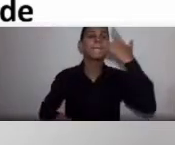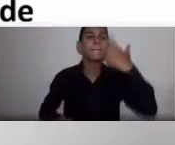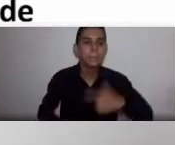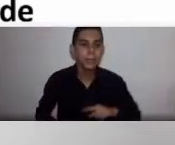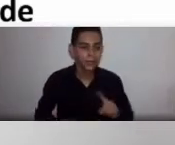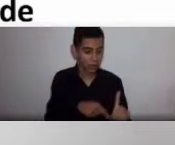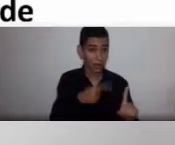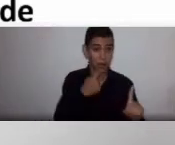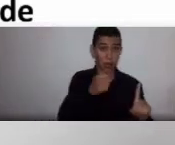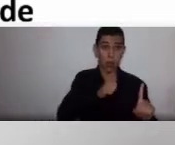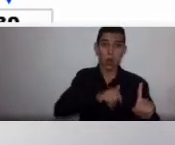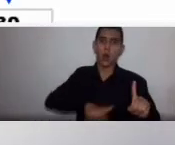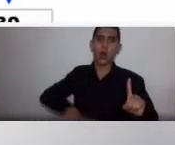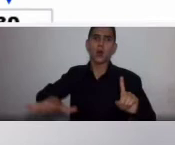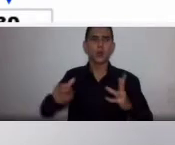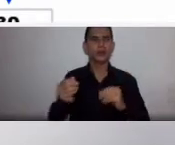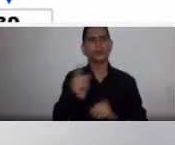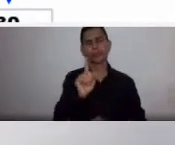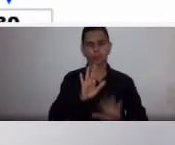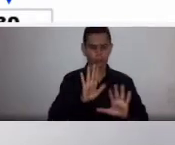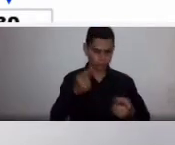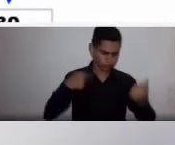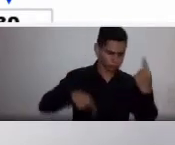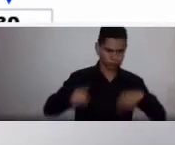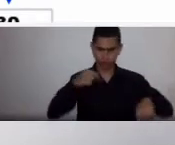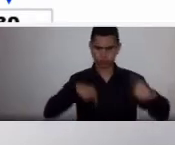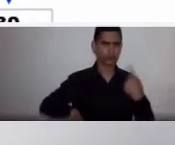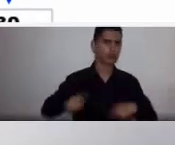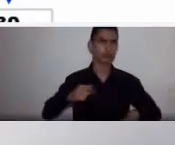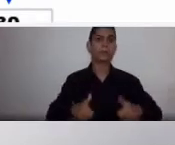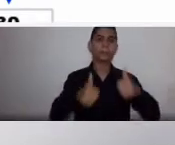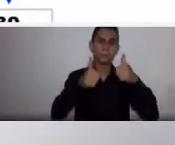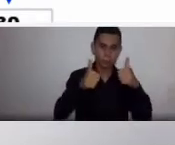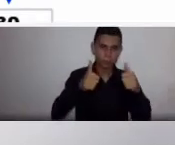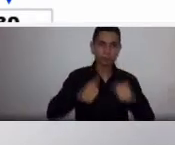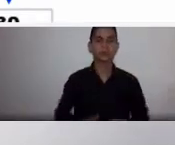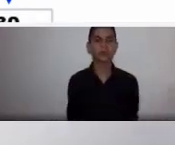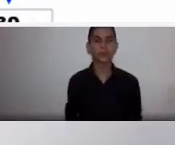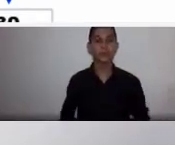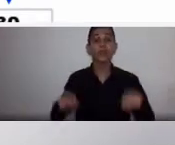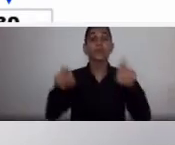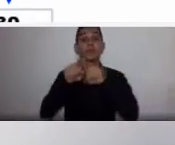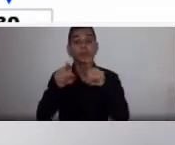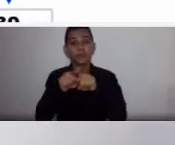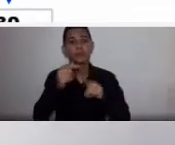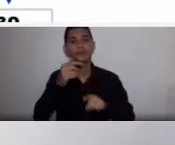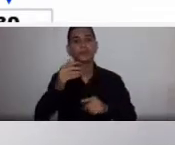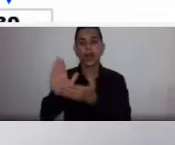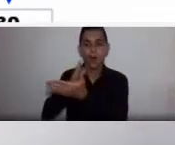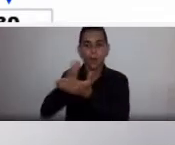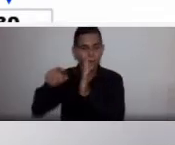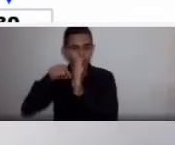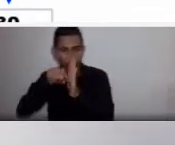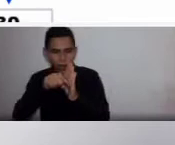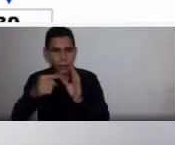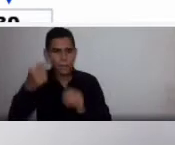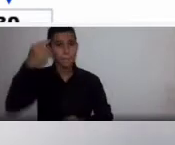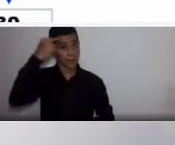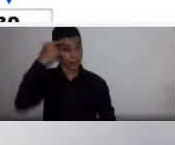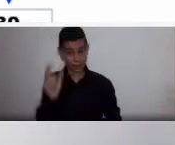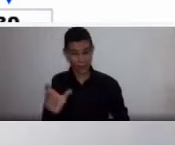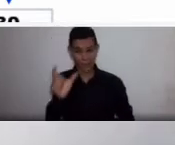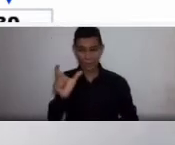favorecer a microcirculação. De maneira que, do ponto de vista matemático, a hemodiluição não parece ser uma grande